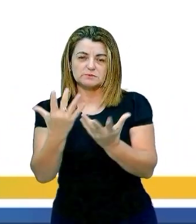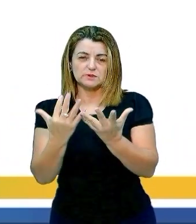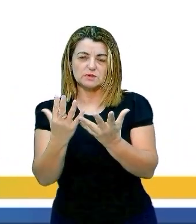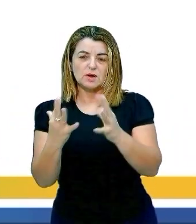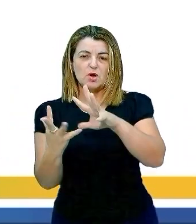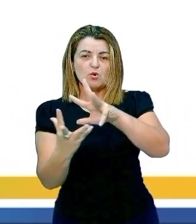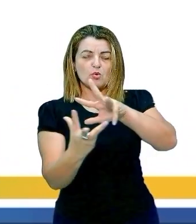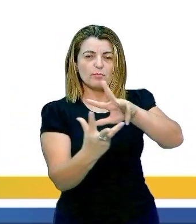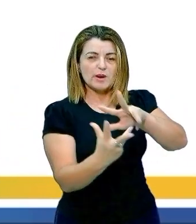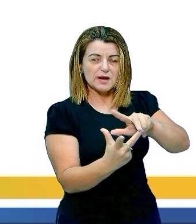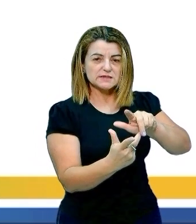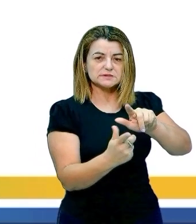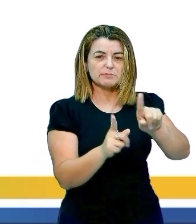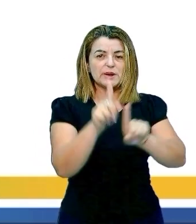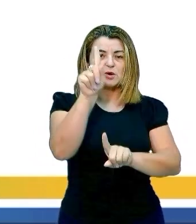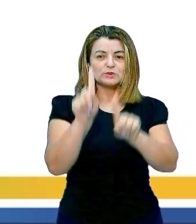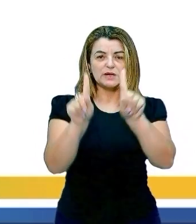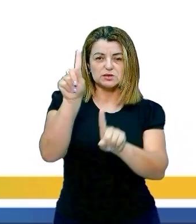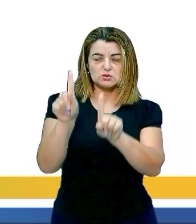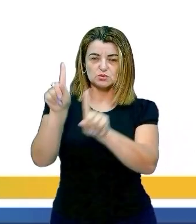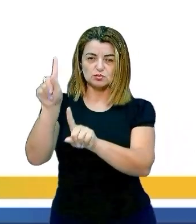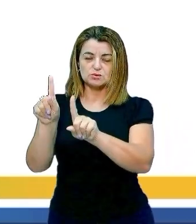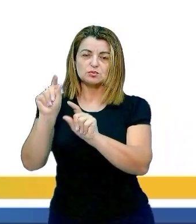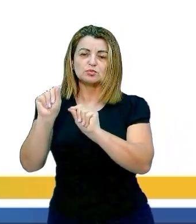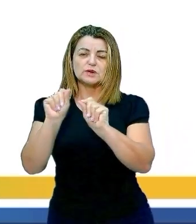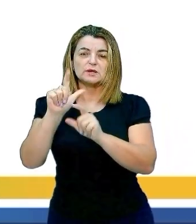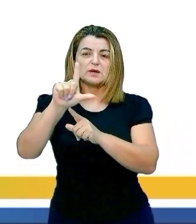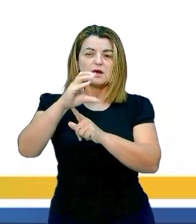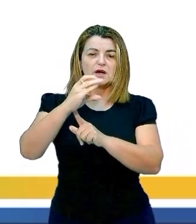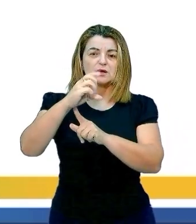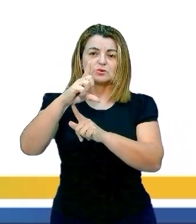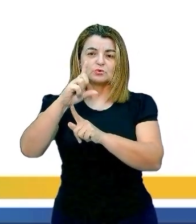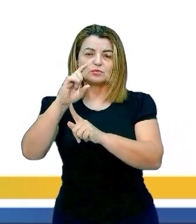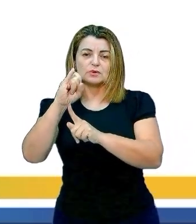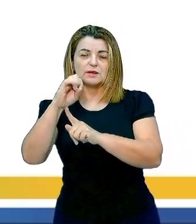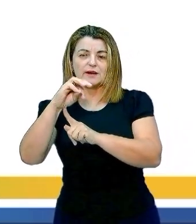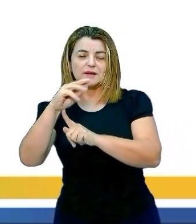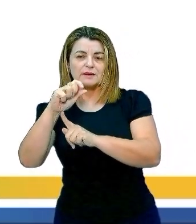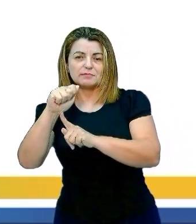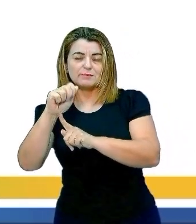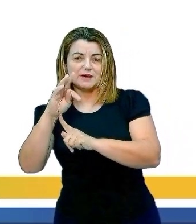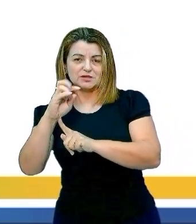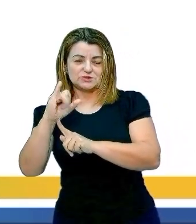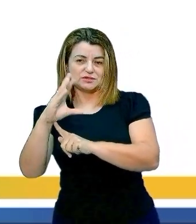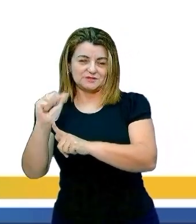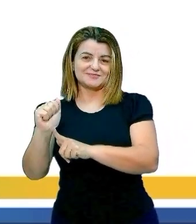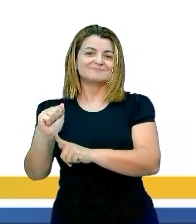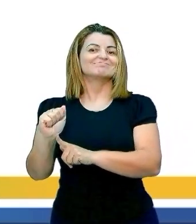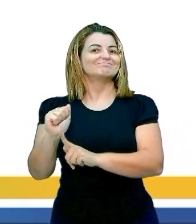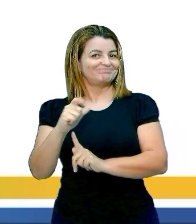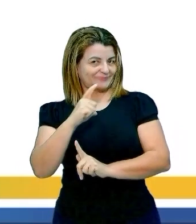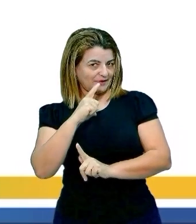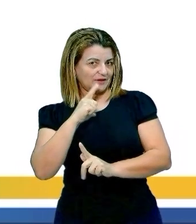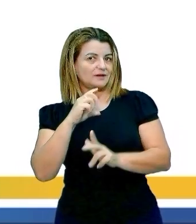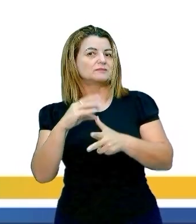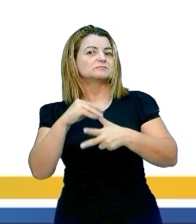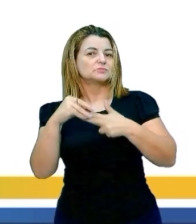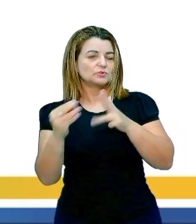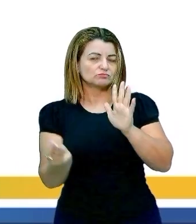E pelas alterações climáticas. Ah, tá ficando fácil, professor. É nem cobra muito aquecimento global.